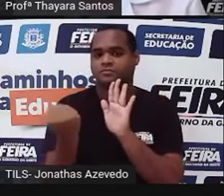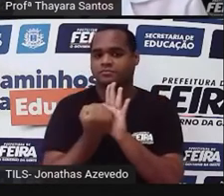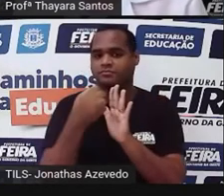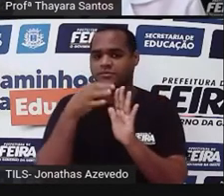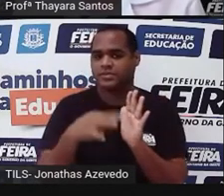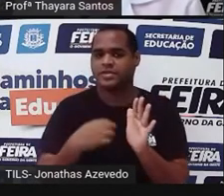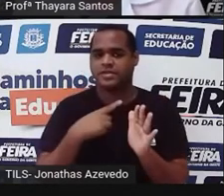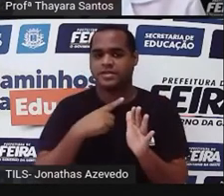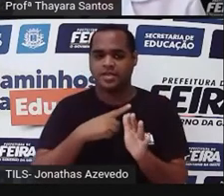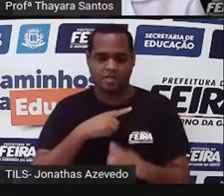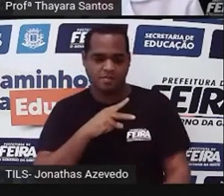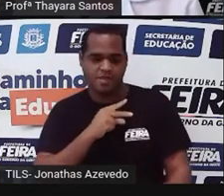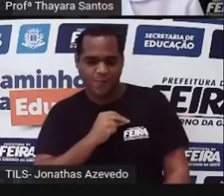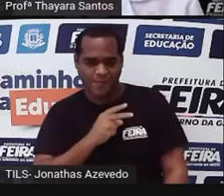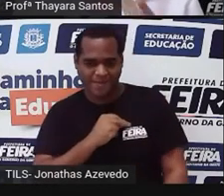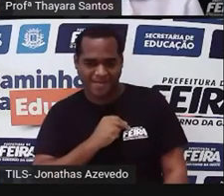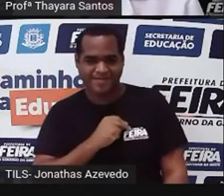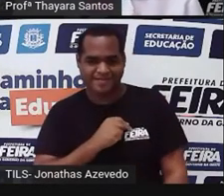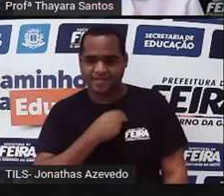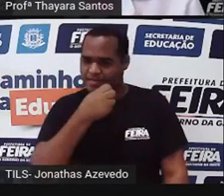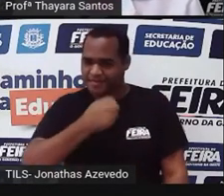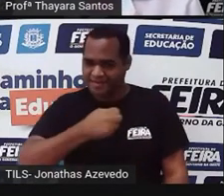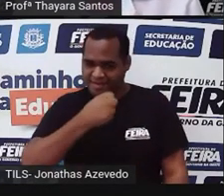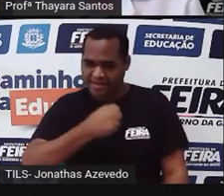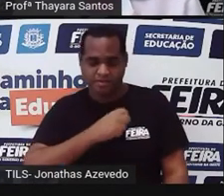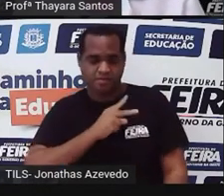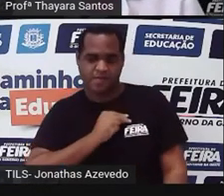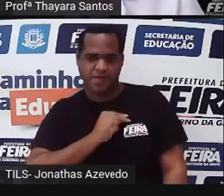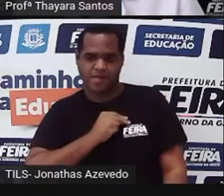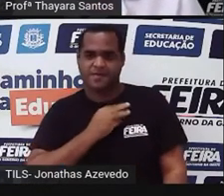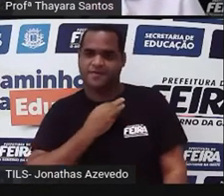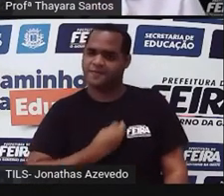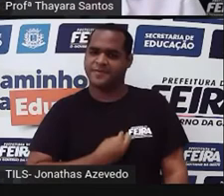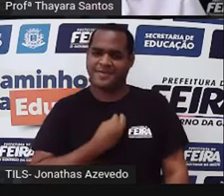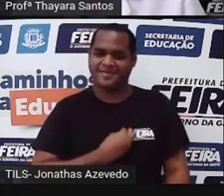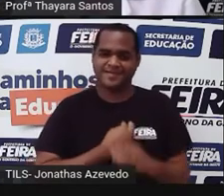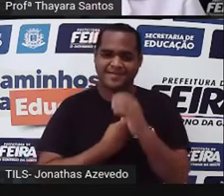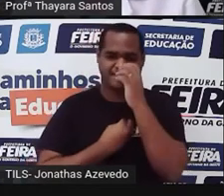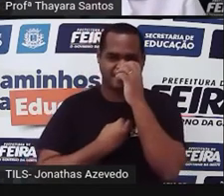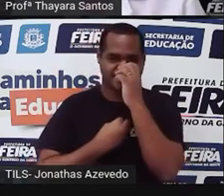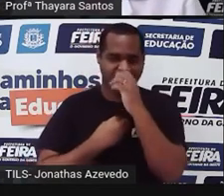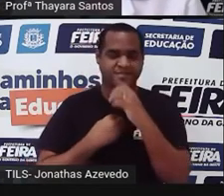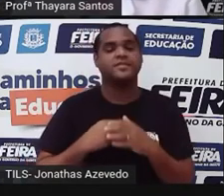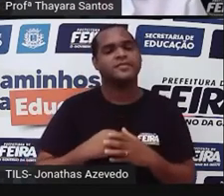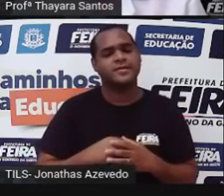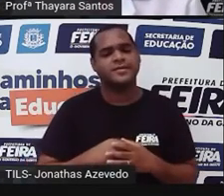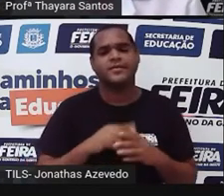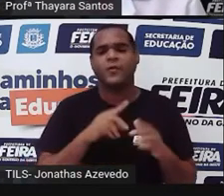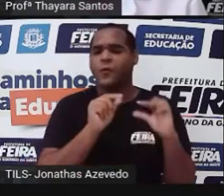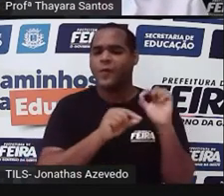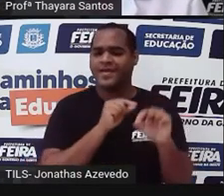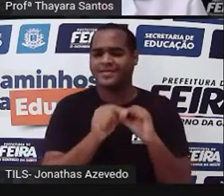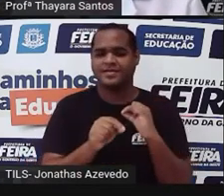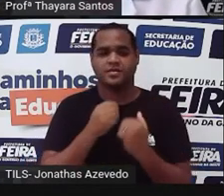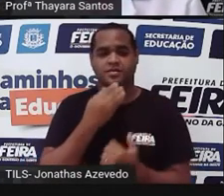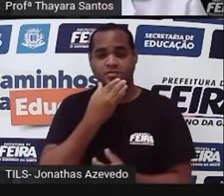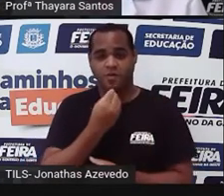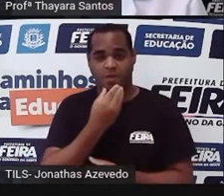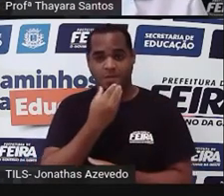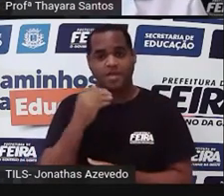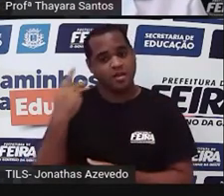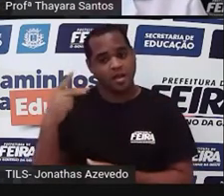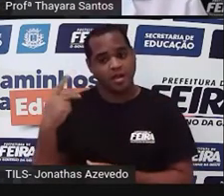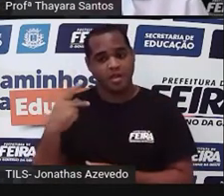glândulas mamárias. Então, muita gente também fica se perguntando, ah, então quer dizer que o homem não é